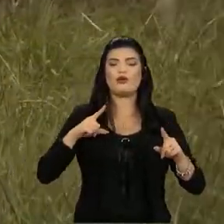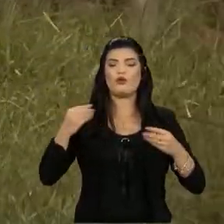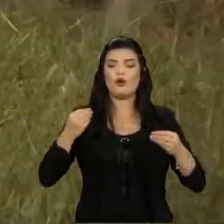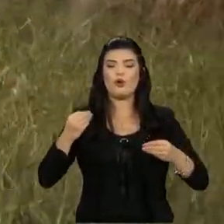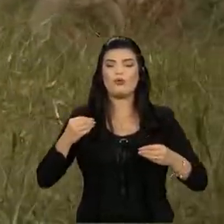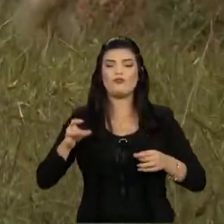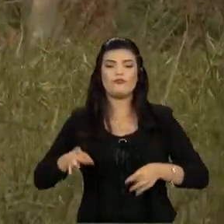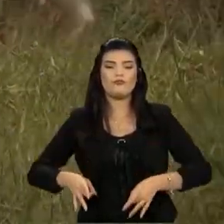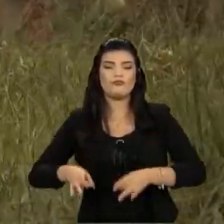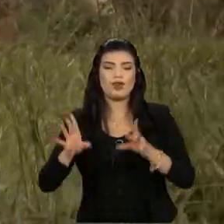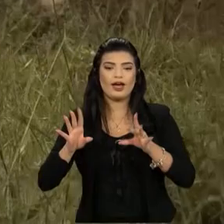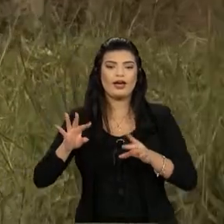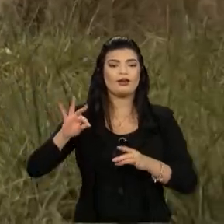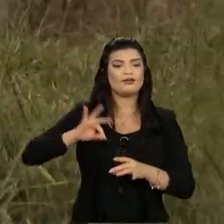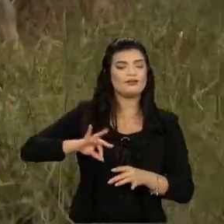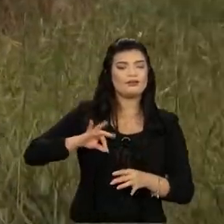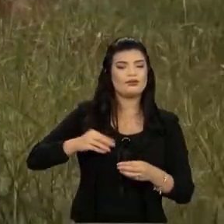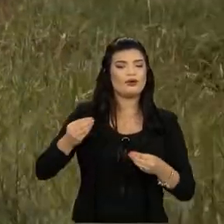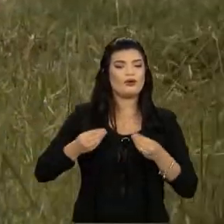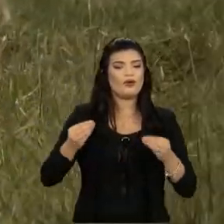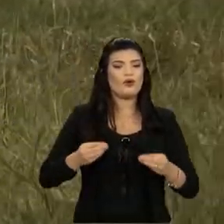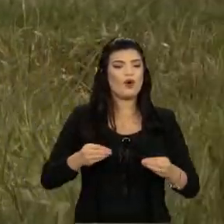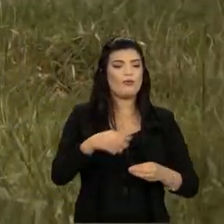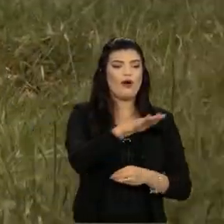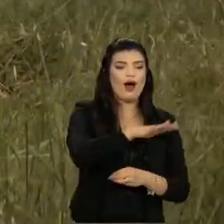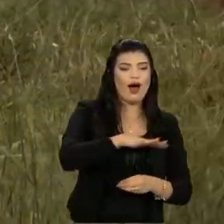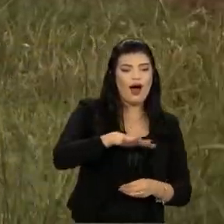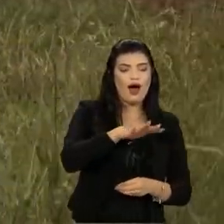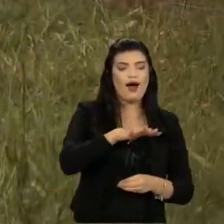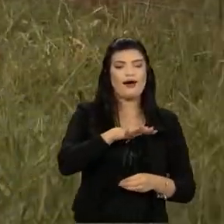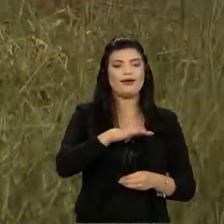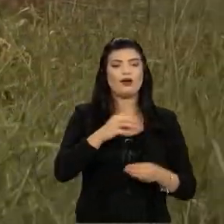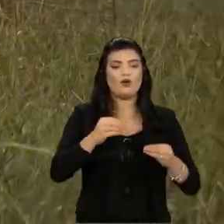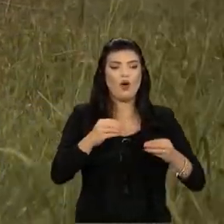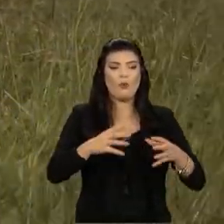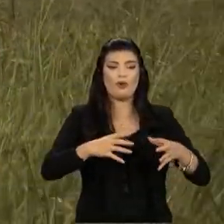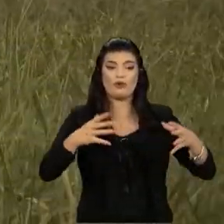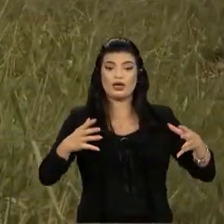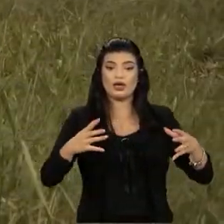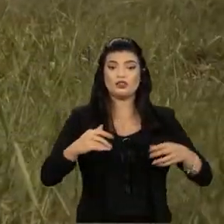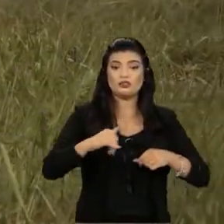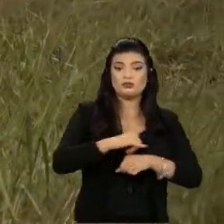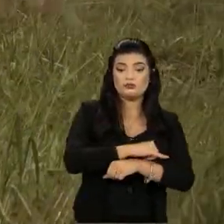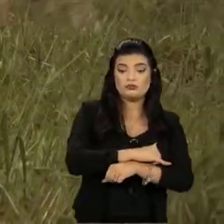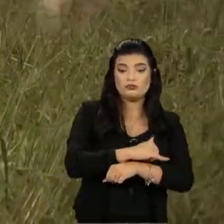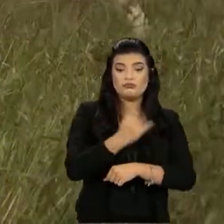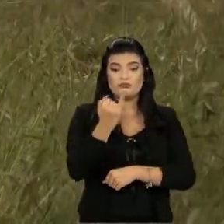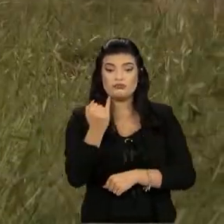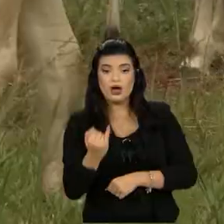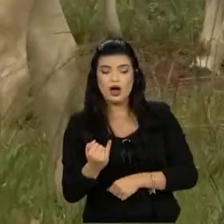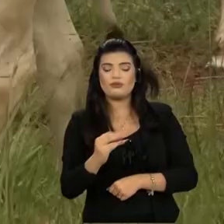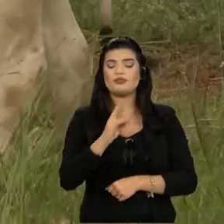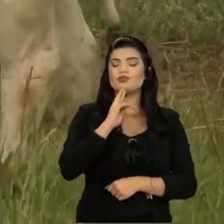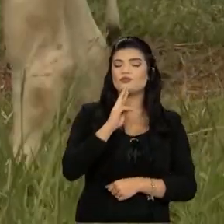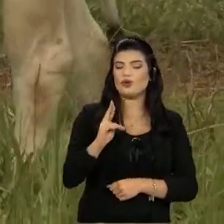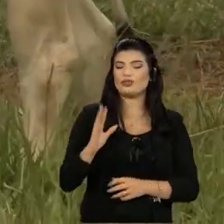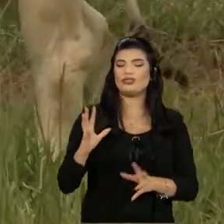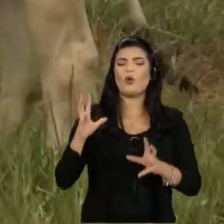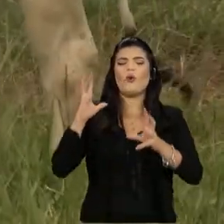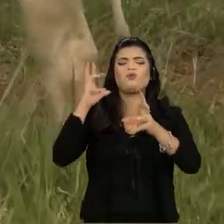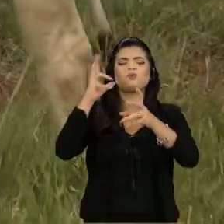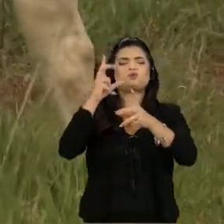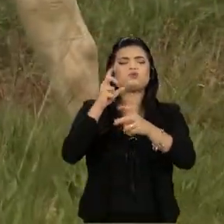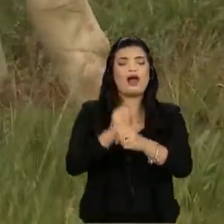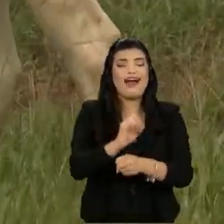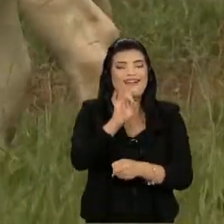são essas, produz mais por área, menos por área, entrega desse jeito. Então está aqui o resultado. Põe seu número para cada